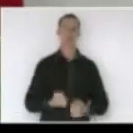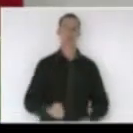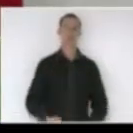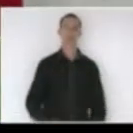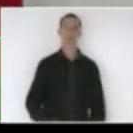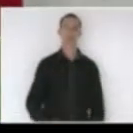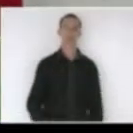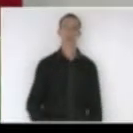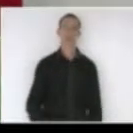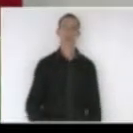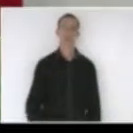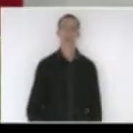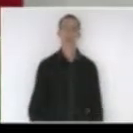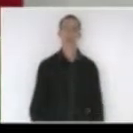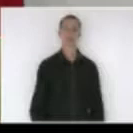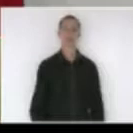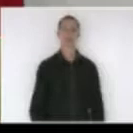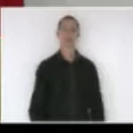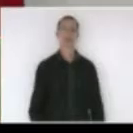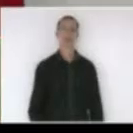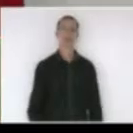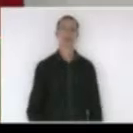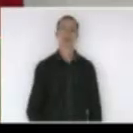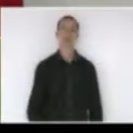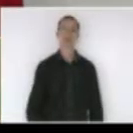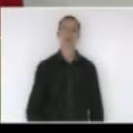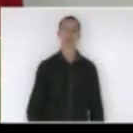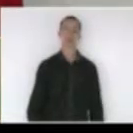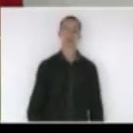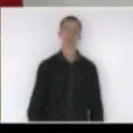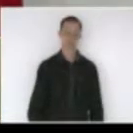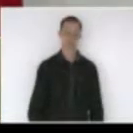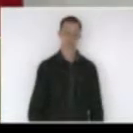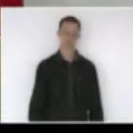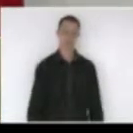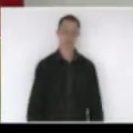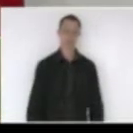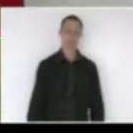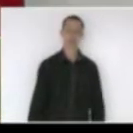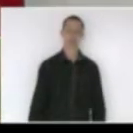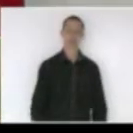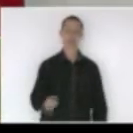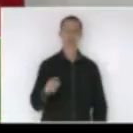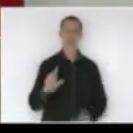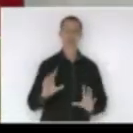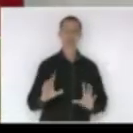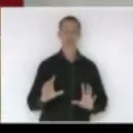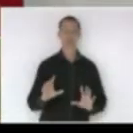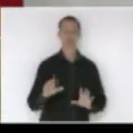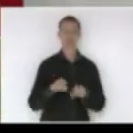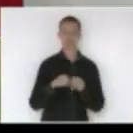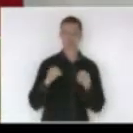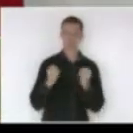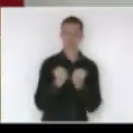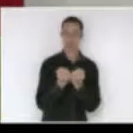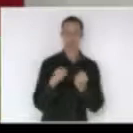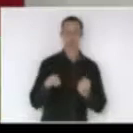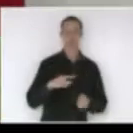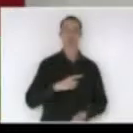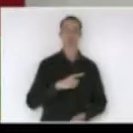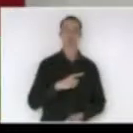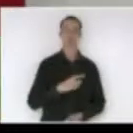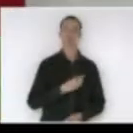presidente Silvio Drevich que teve também a participação